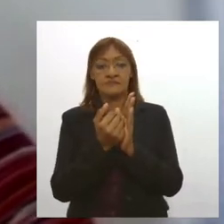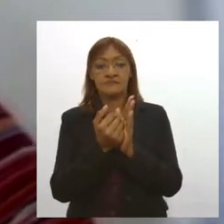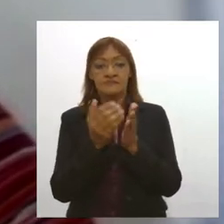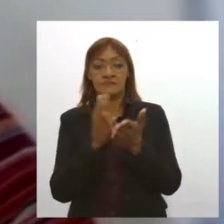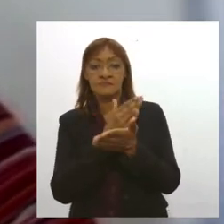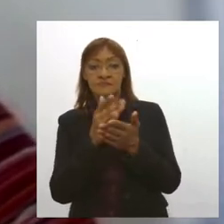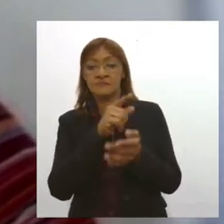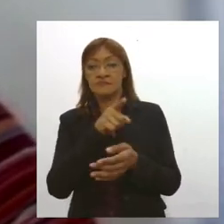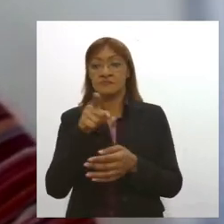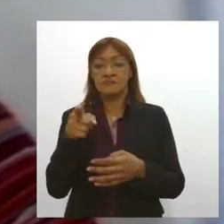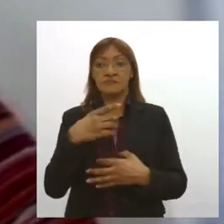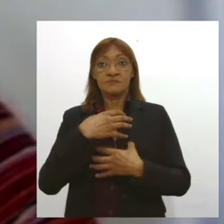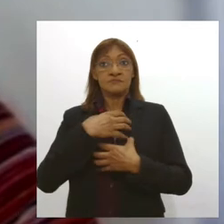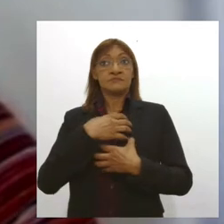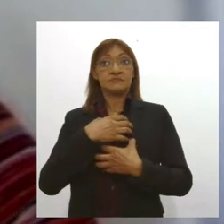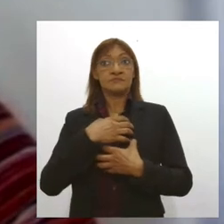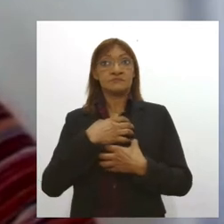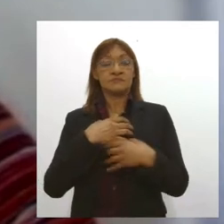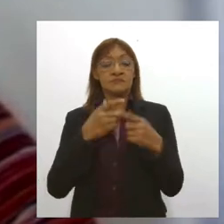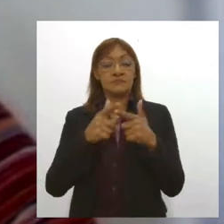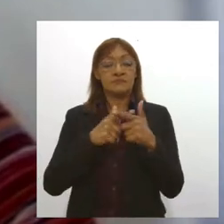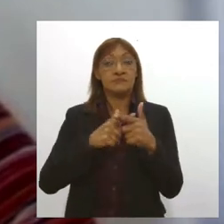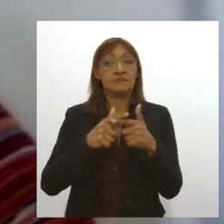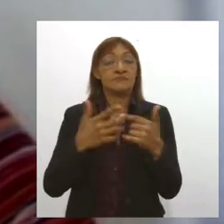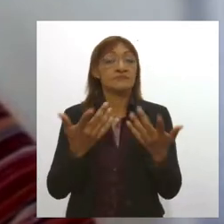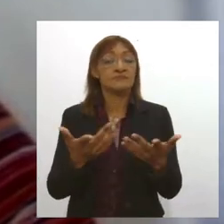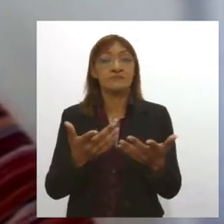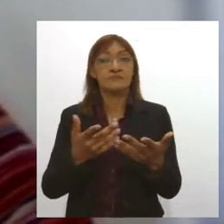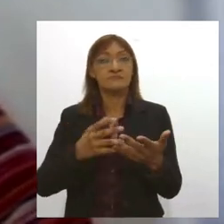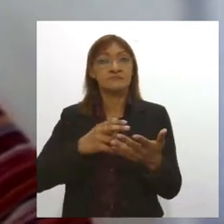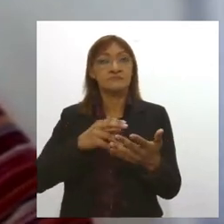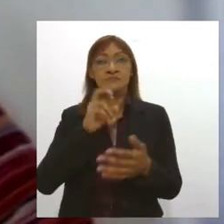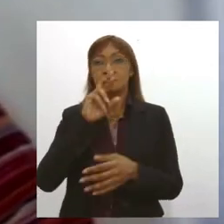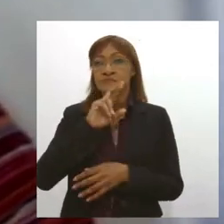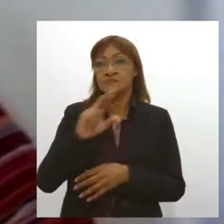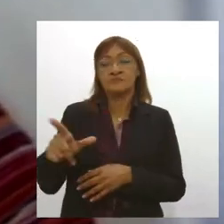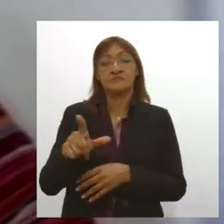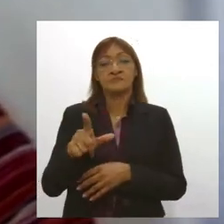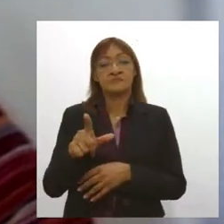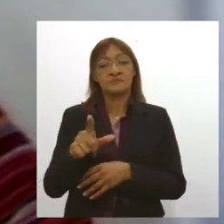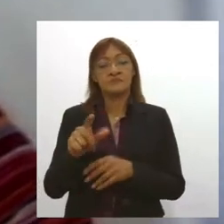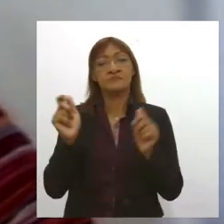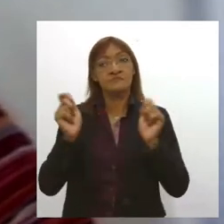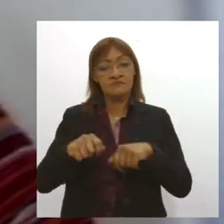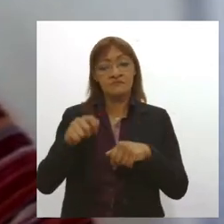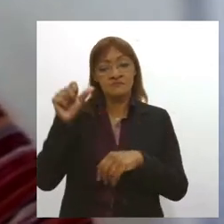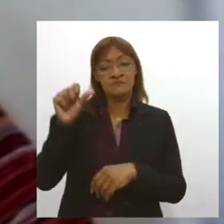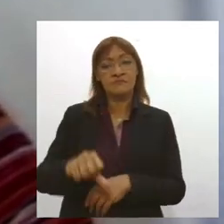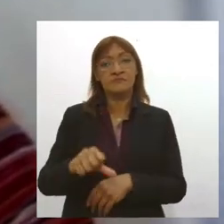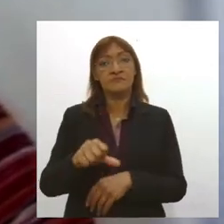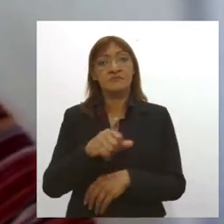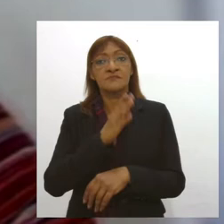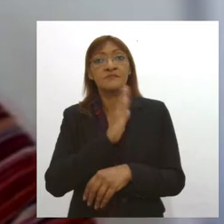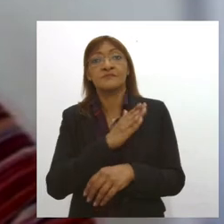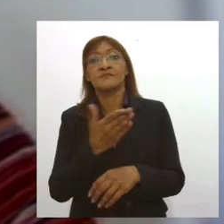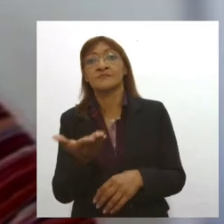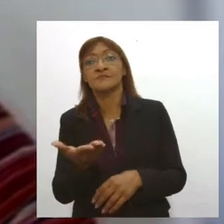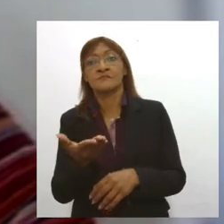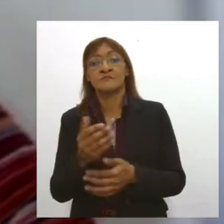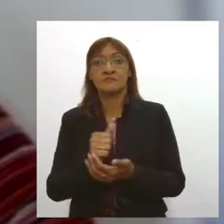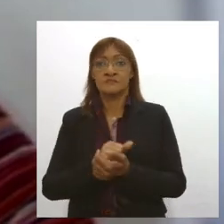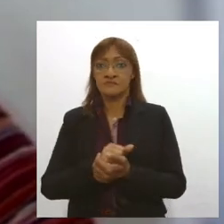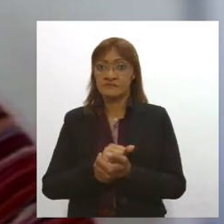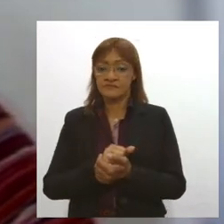desenvolvem reações anafiláticas, né? Então, isso tudo pode ocasionar uma piora do quadro do paciente ao invés de uma melhora.